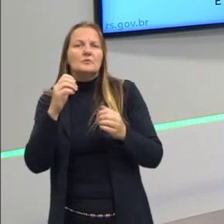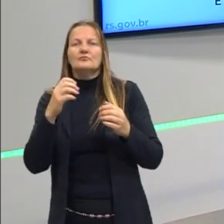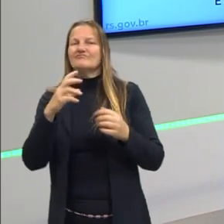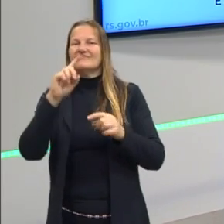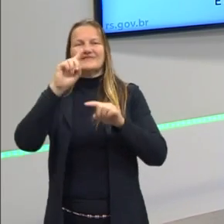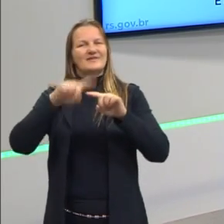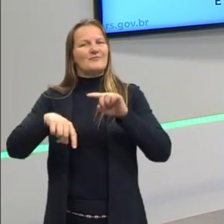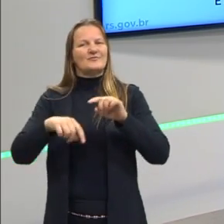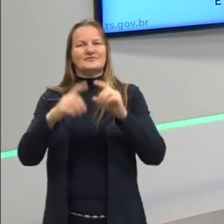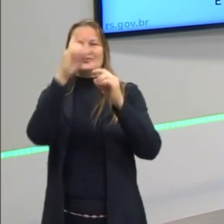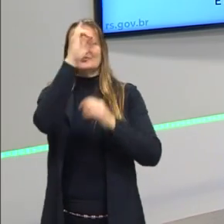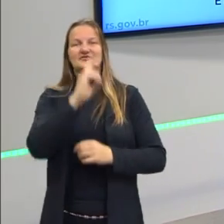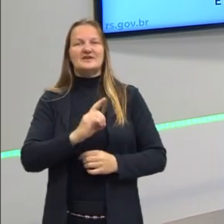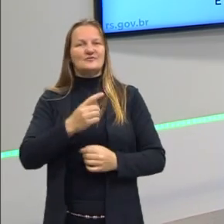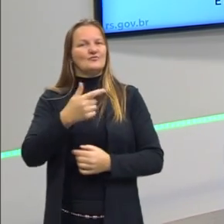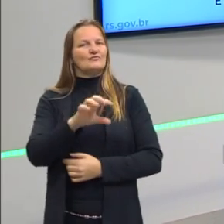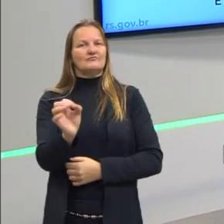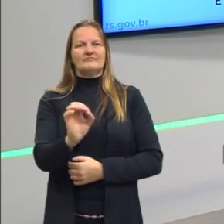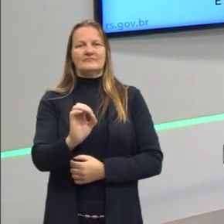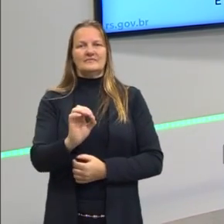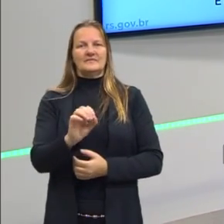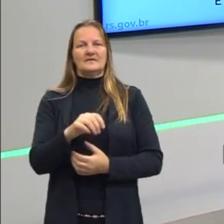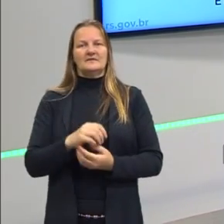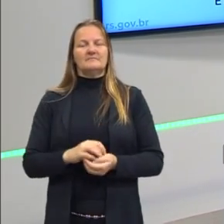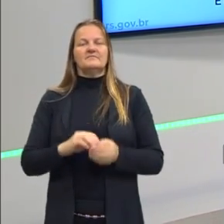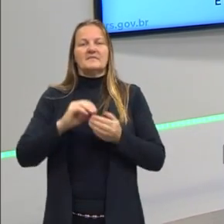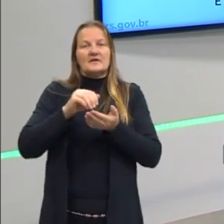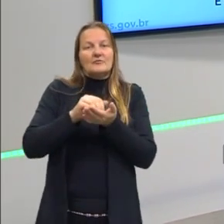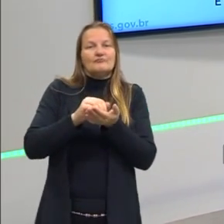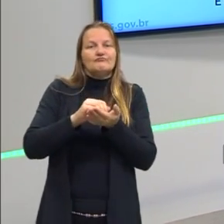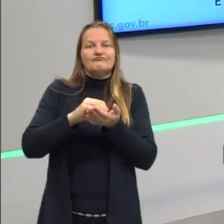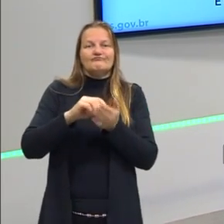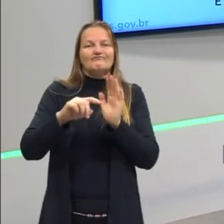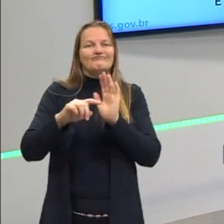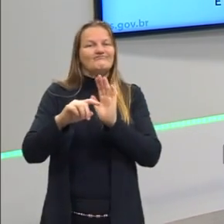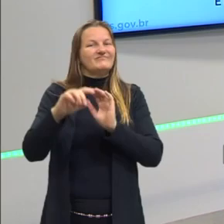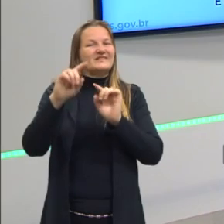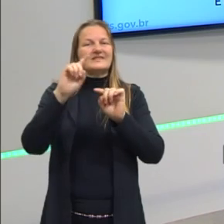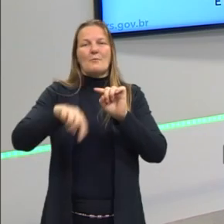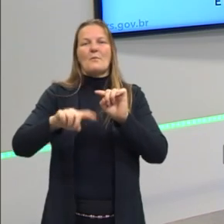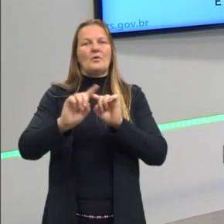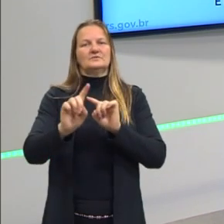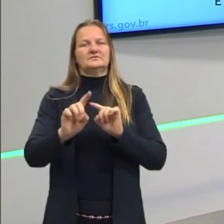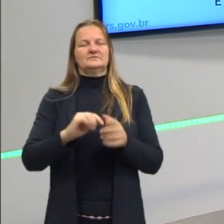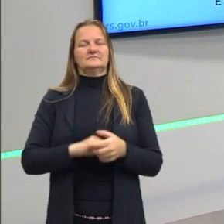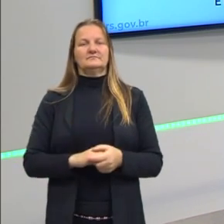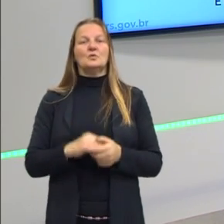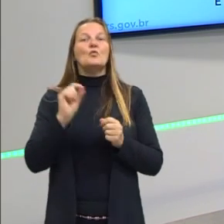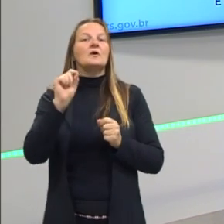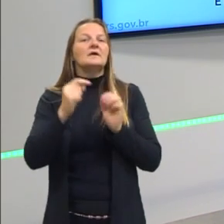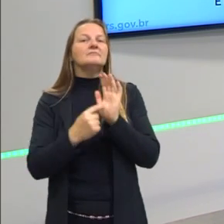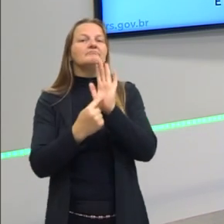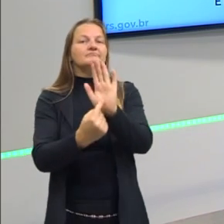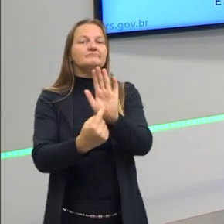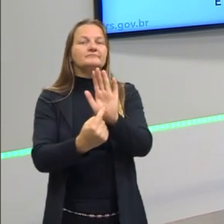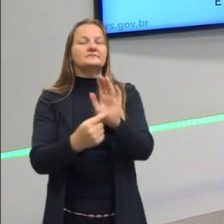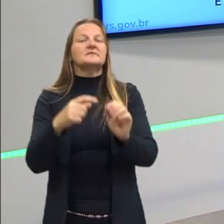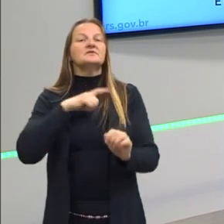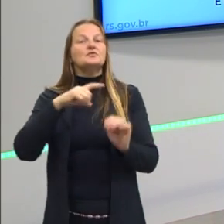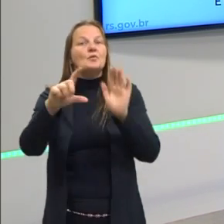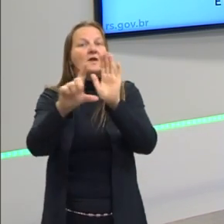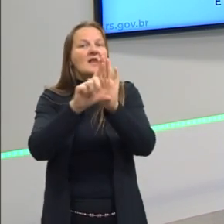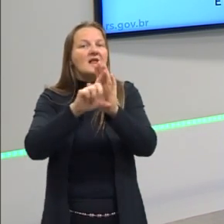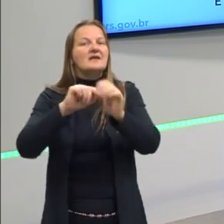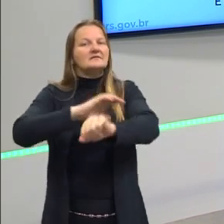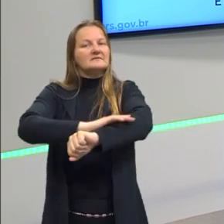pessoa teria os seus direitos negados, então, recusados, teria os direitos recusados. Então, o que isso mostra? Que existiam leis